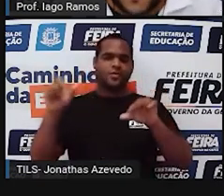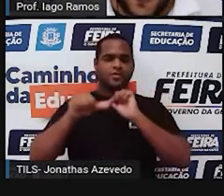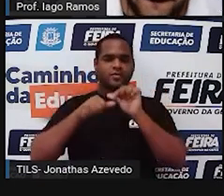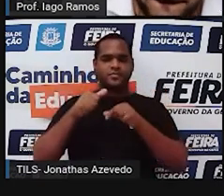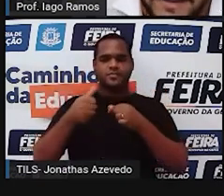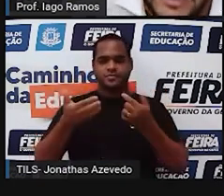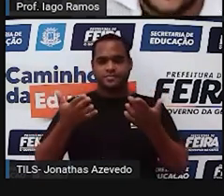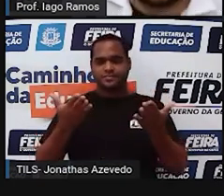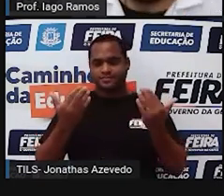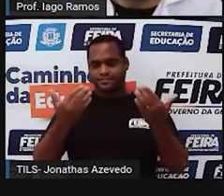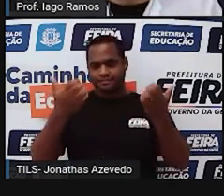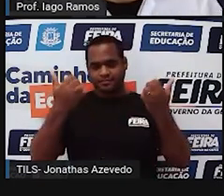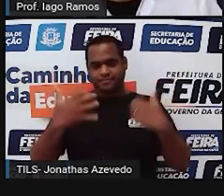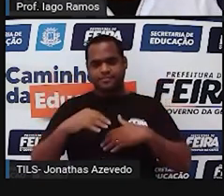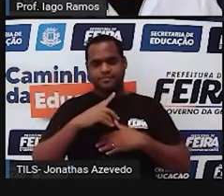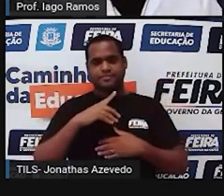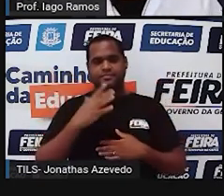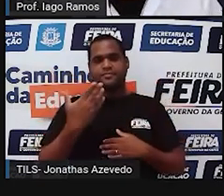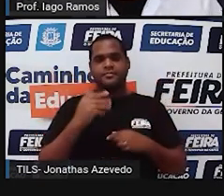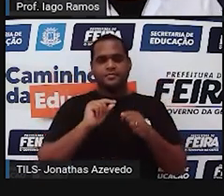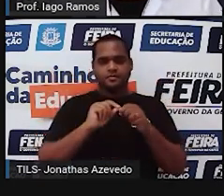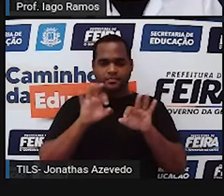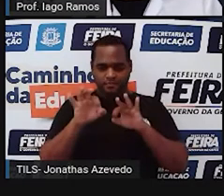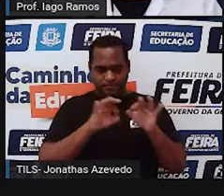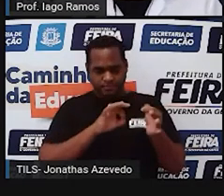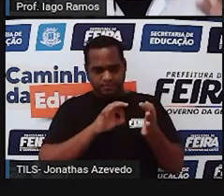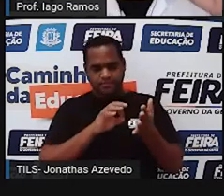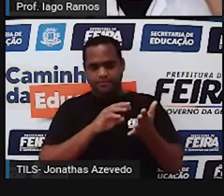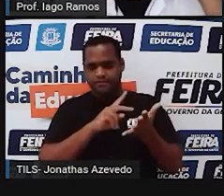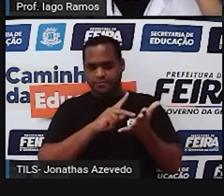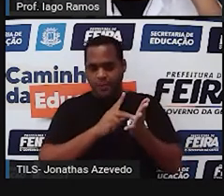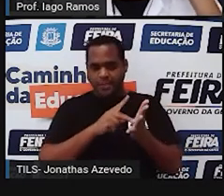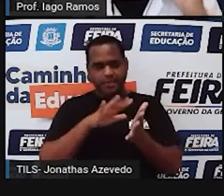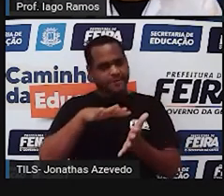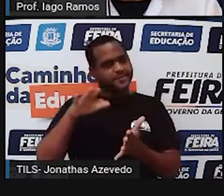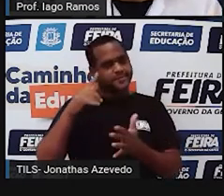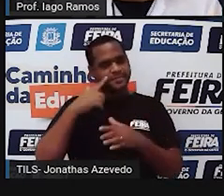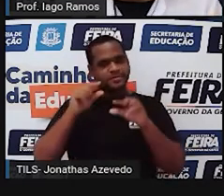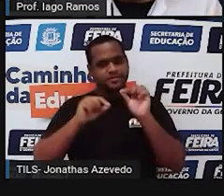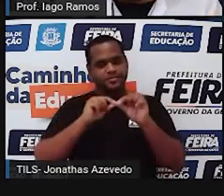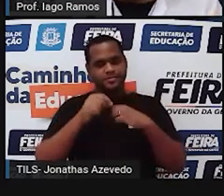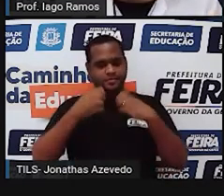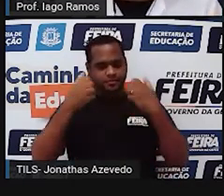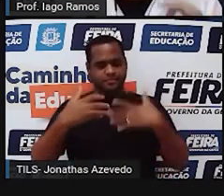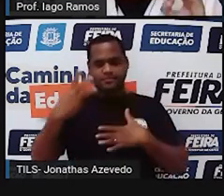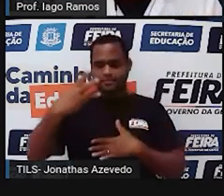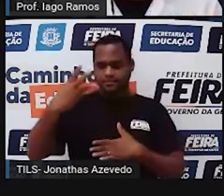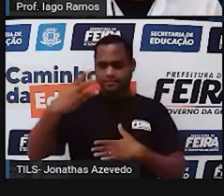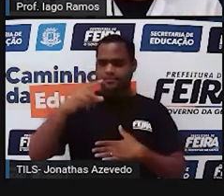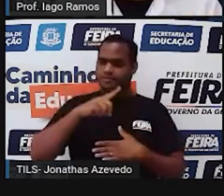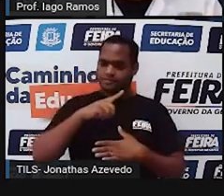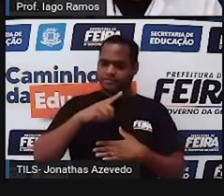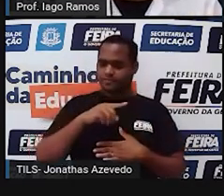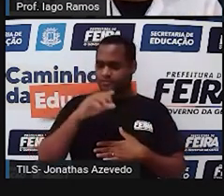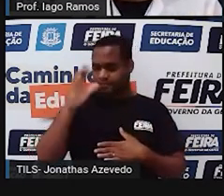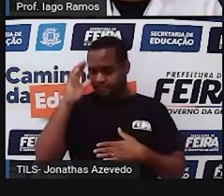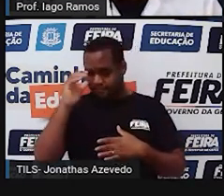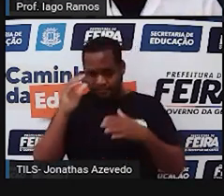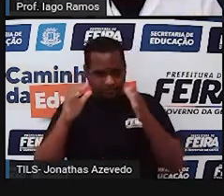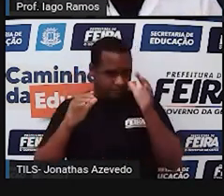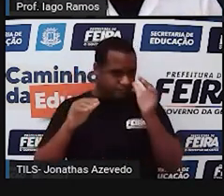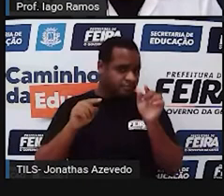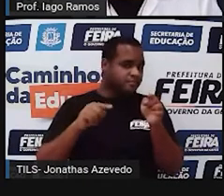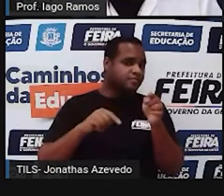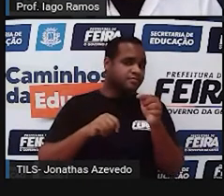tá? vamos fazer aqui o modelo geométrico da onde vai ficar a terceira corda curioso? curiosa?